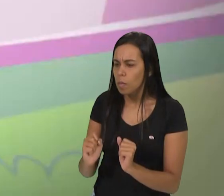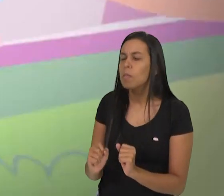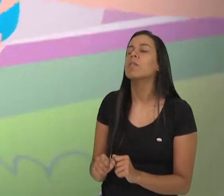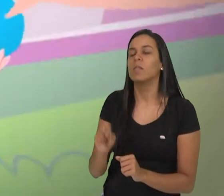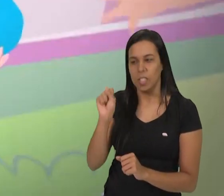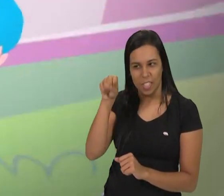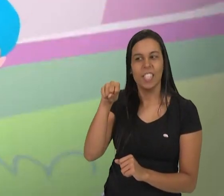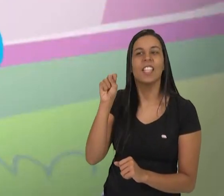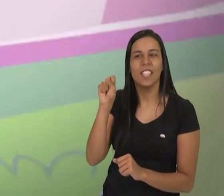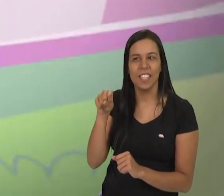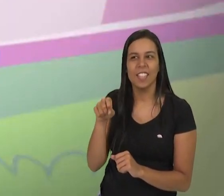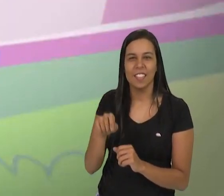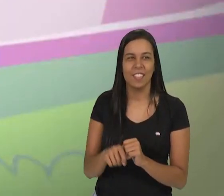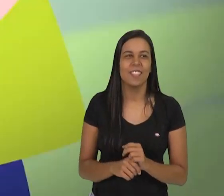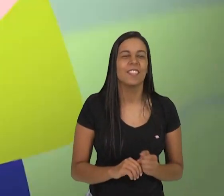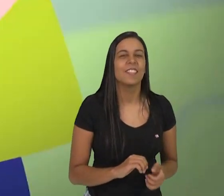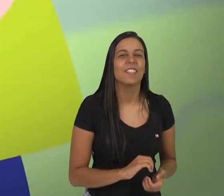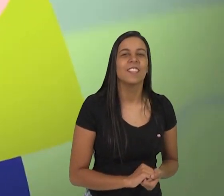Aham